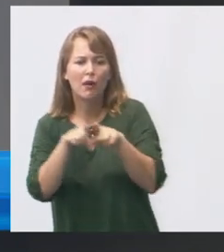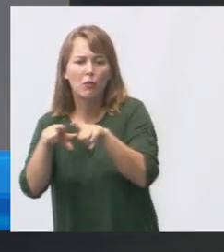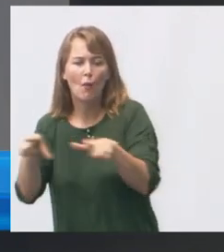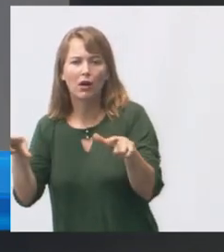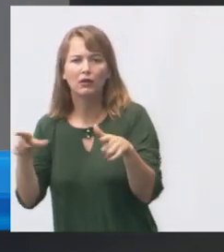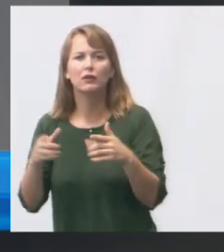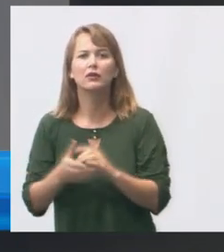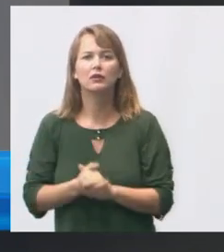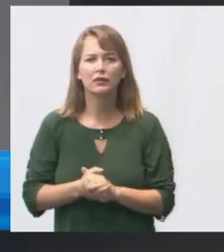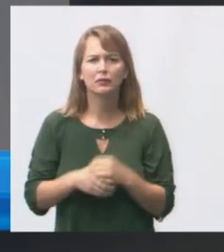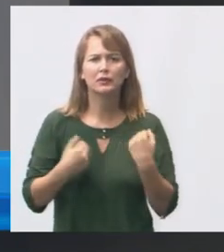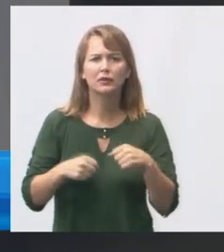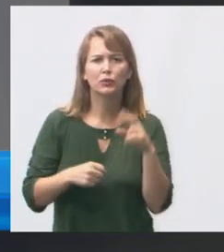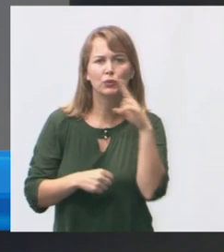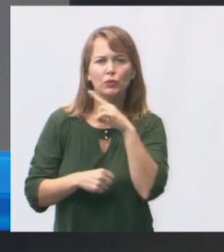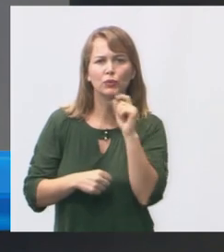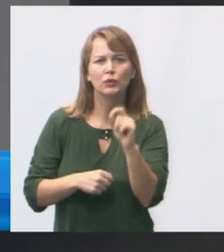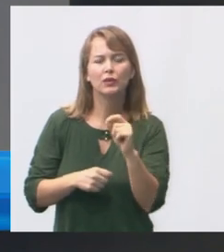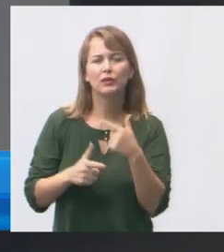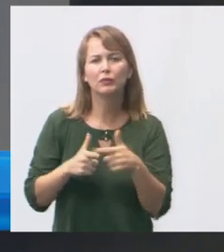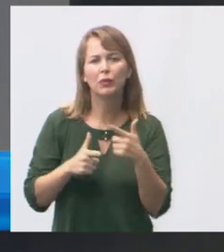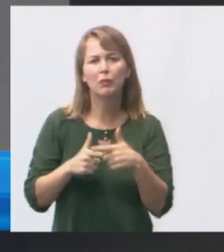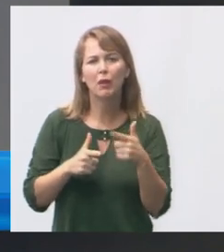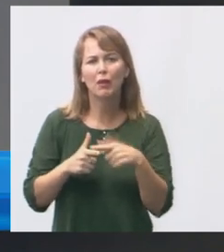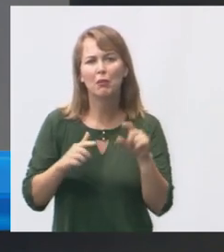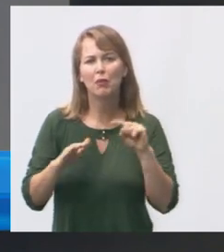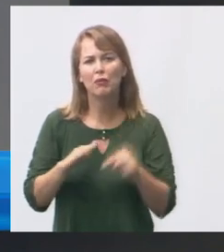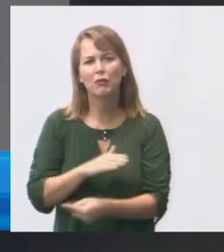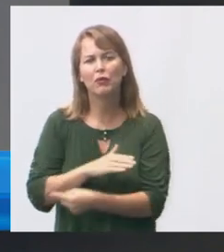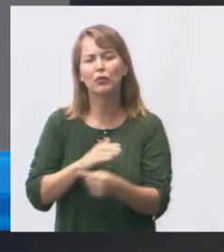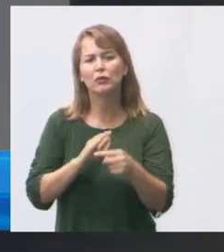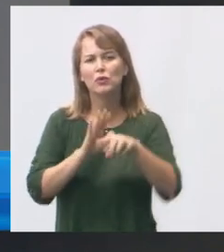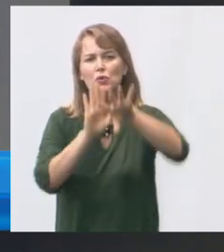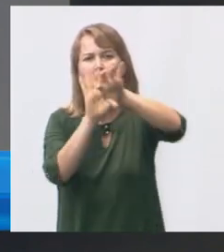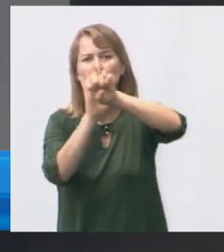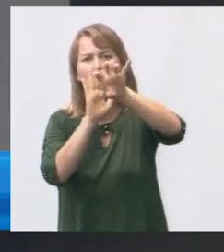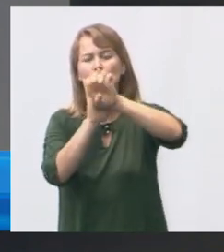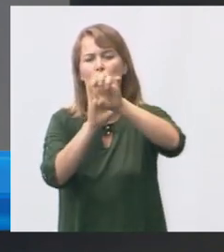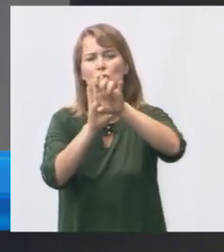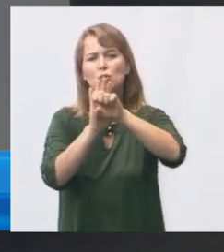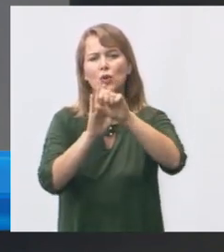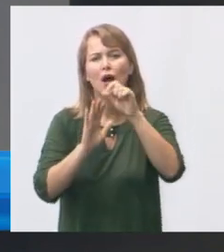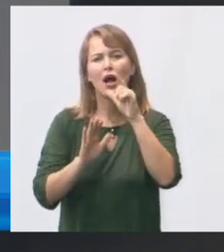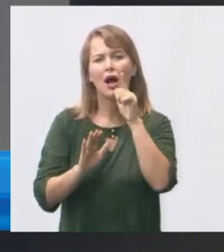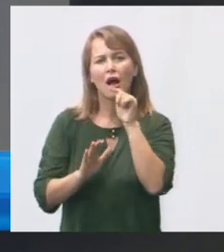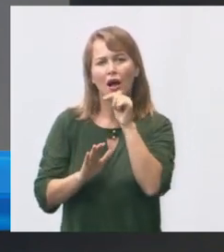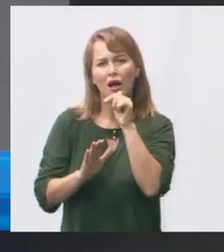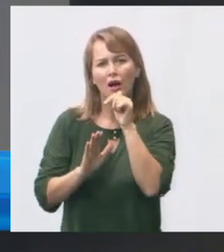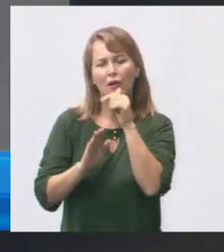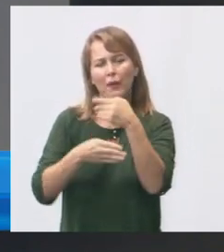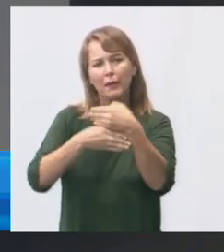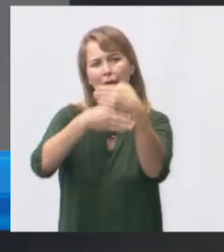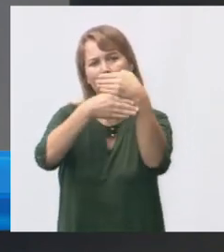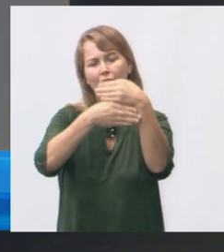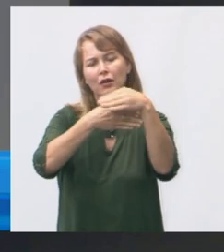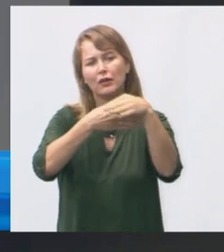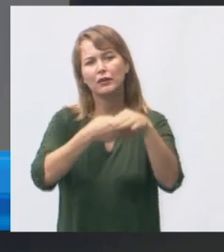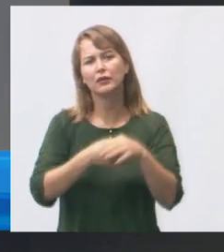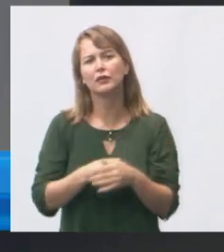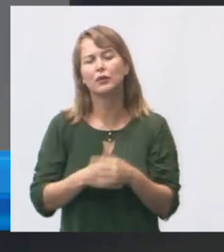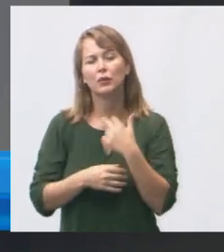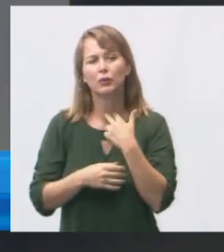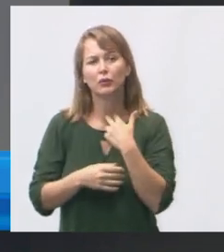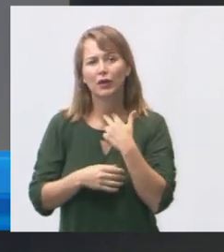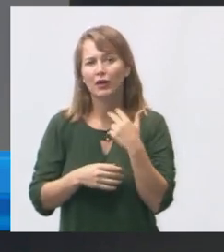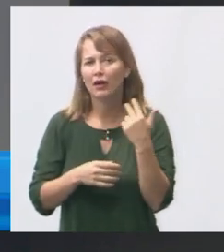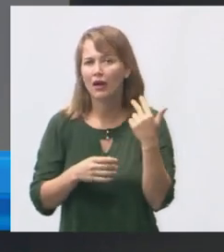necessidades urgentes a escola possui problema crônico de filtração na calha central do telhado que não pode ser